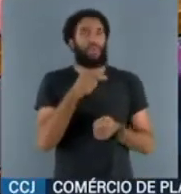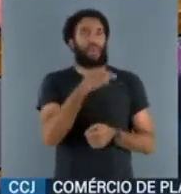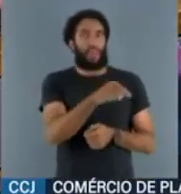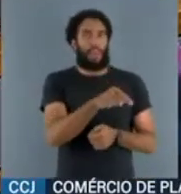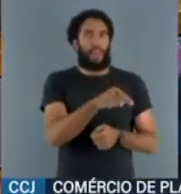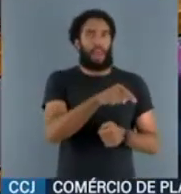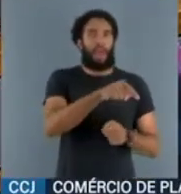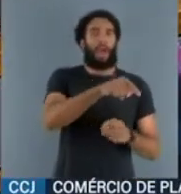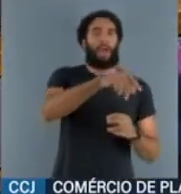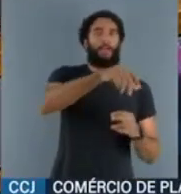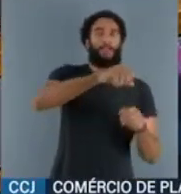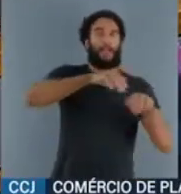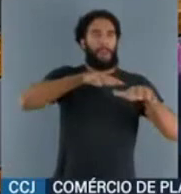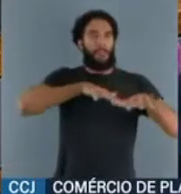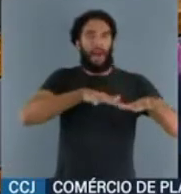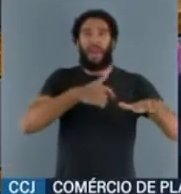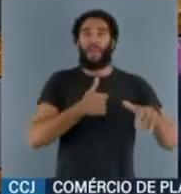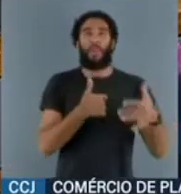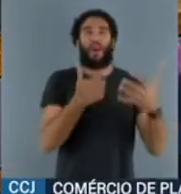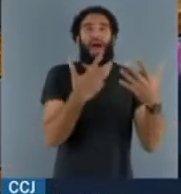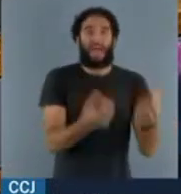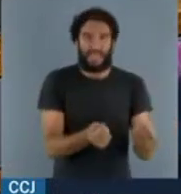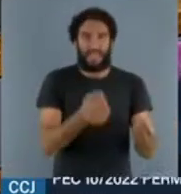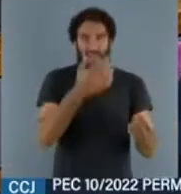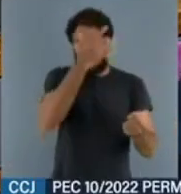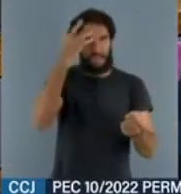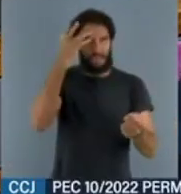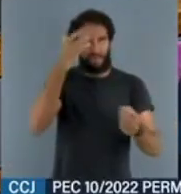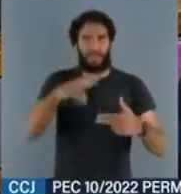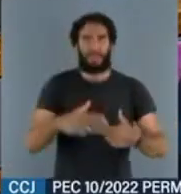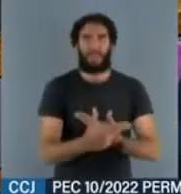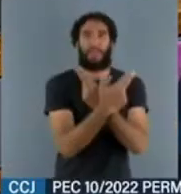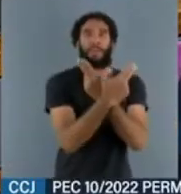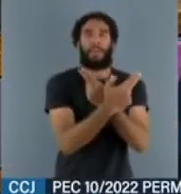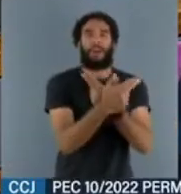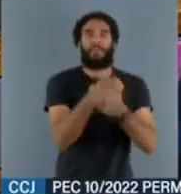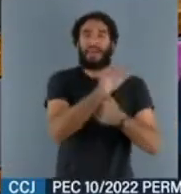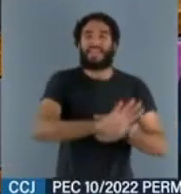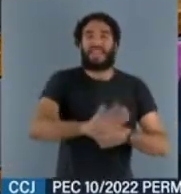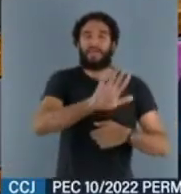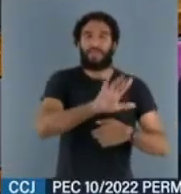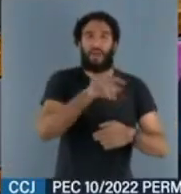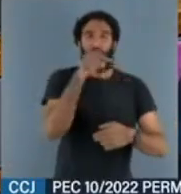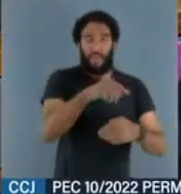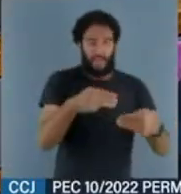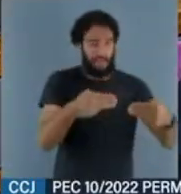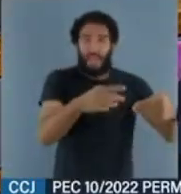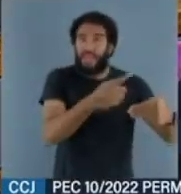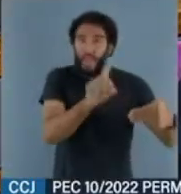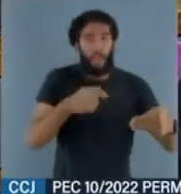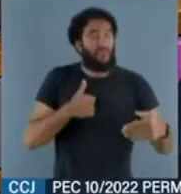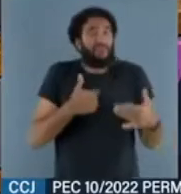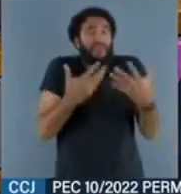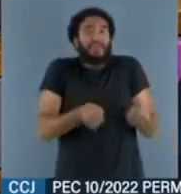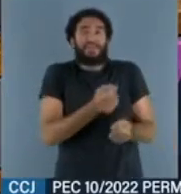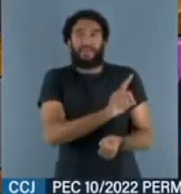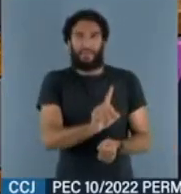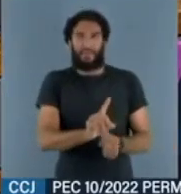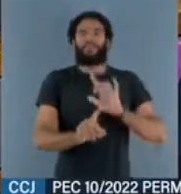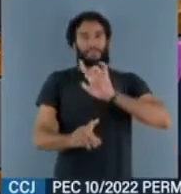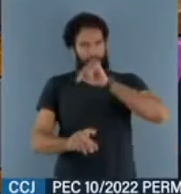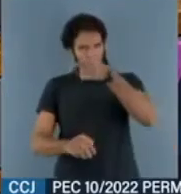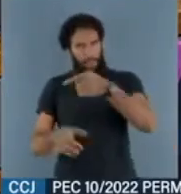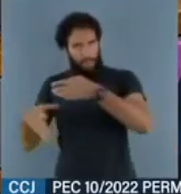estarei, eu não vou permitir a atuação da Força Nacional na nossa esplanada, não, viu? Não vou autorizar. Depois ele disse,